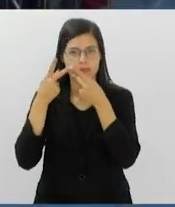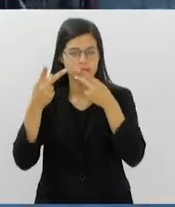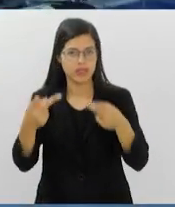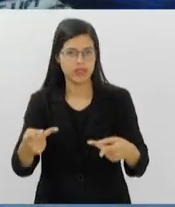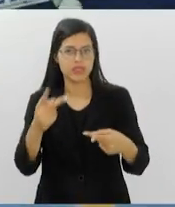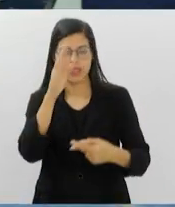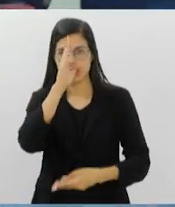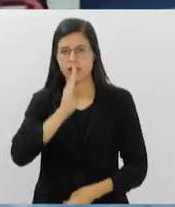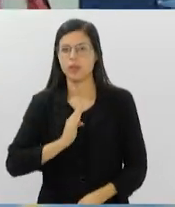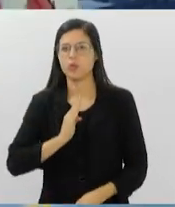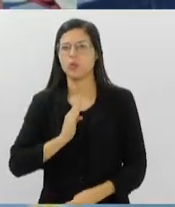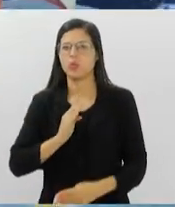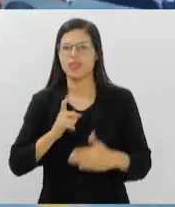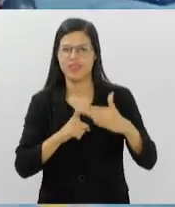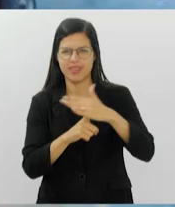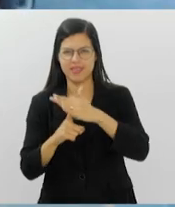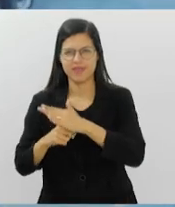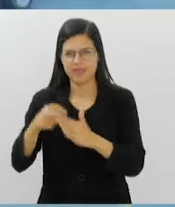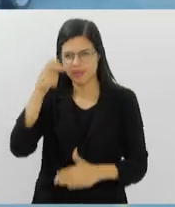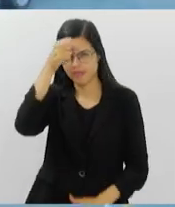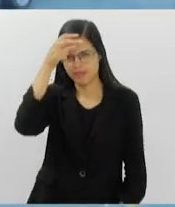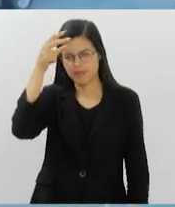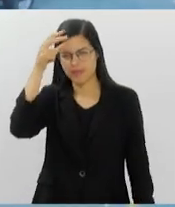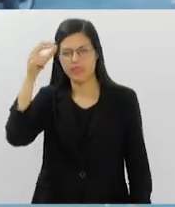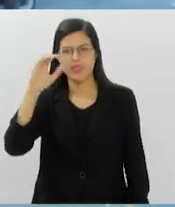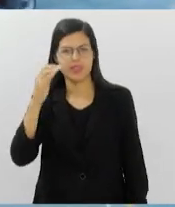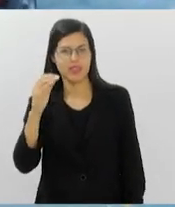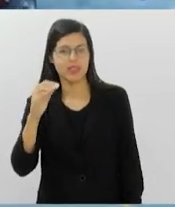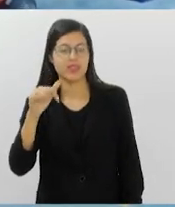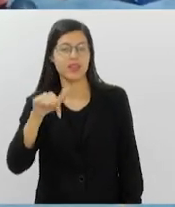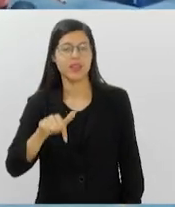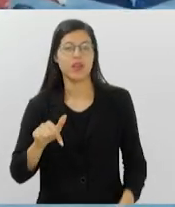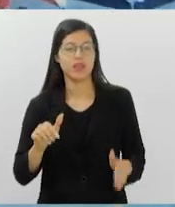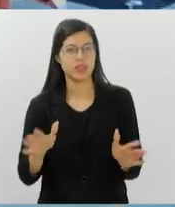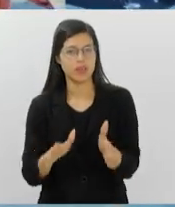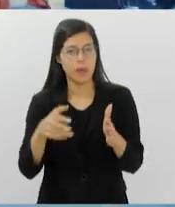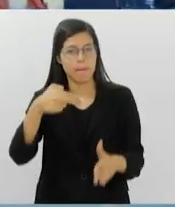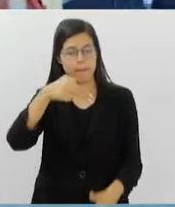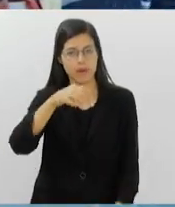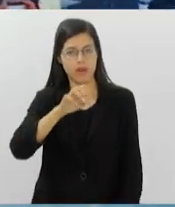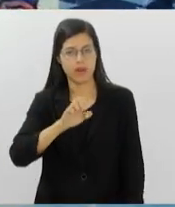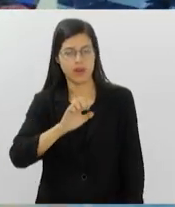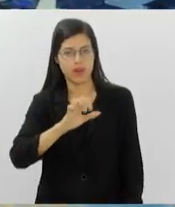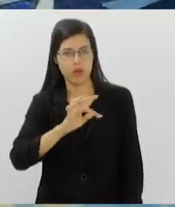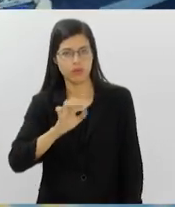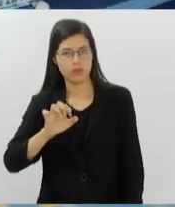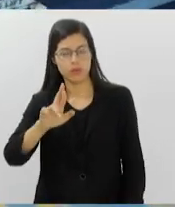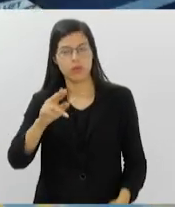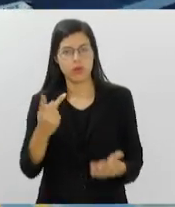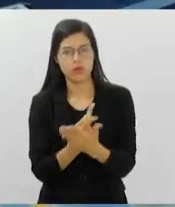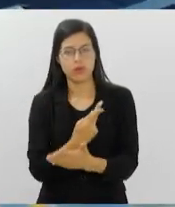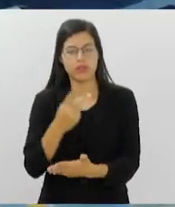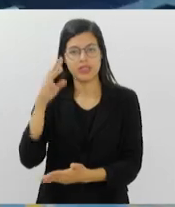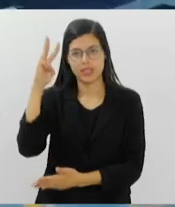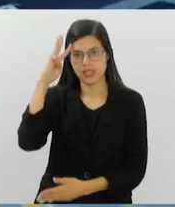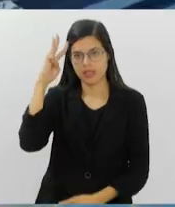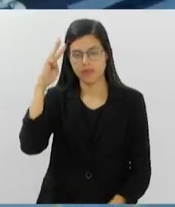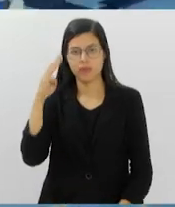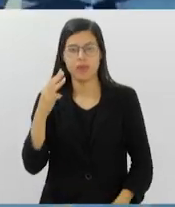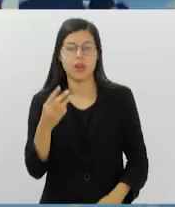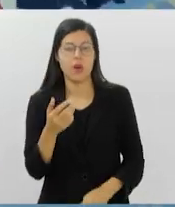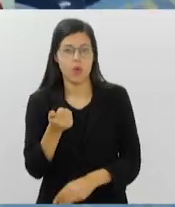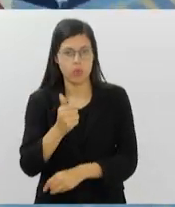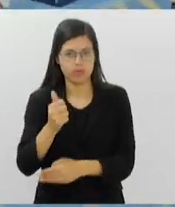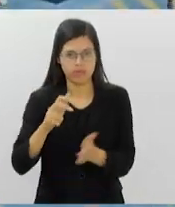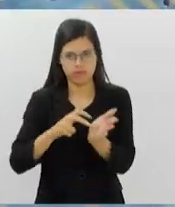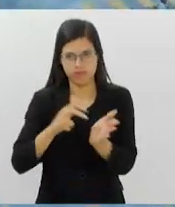gratuitas ao mercado municipal de Niterói. Promovidas pela Neltour, elas vão acontecer todas as terças-feiras em dois horários, às 11